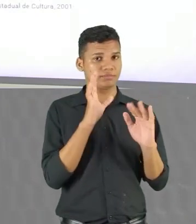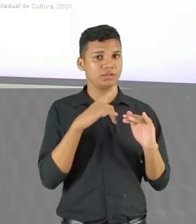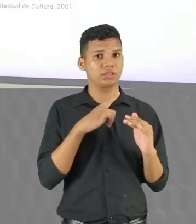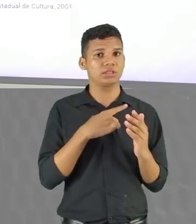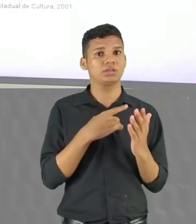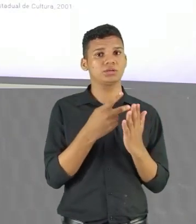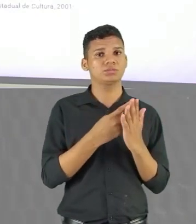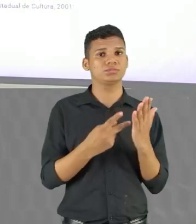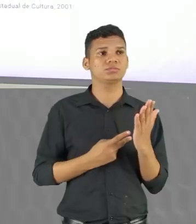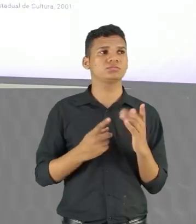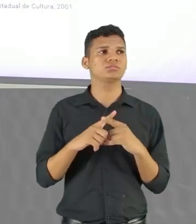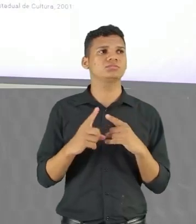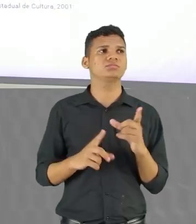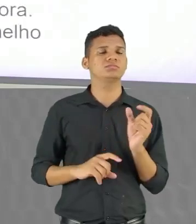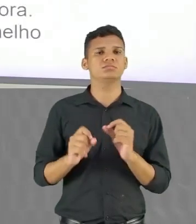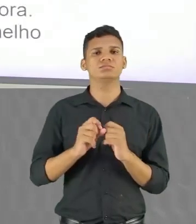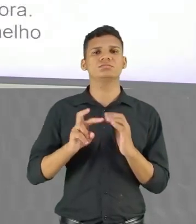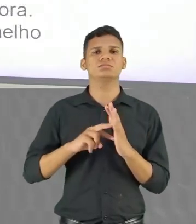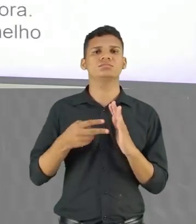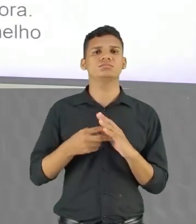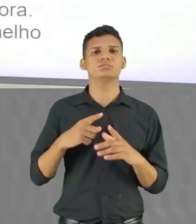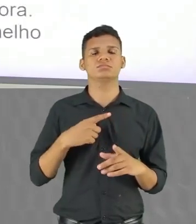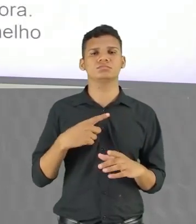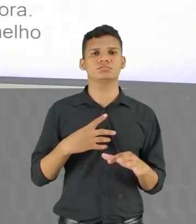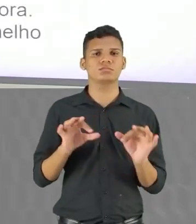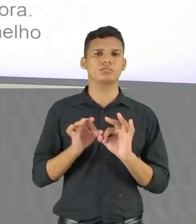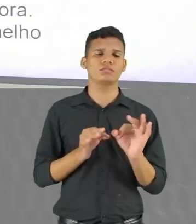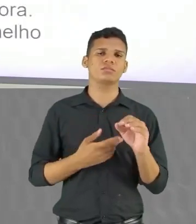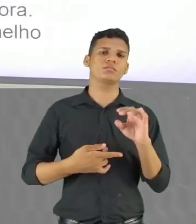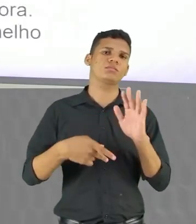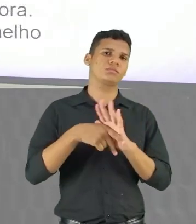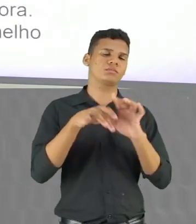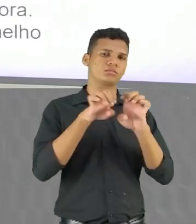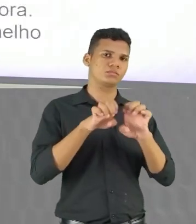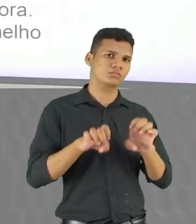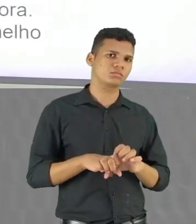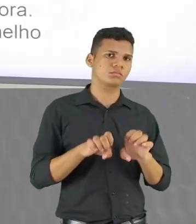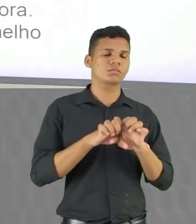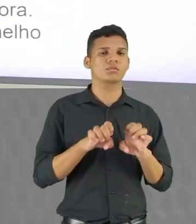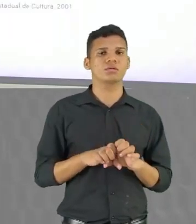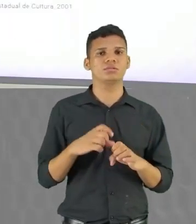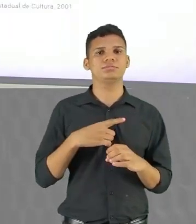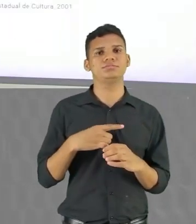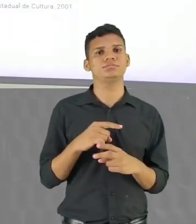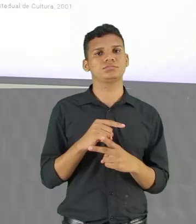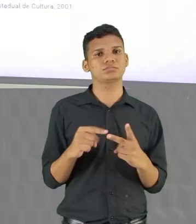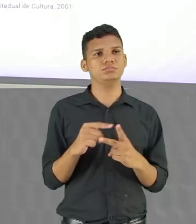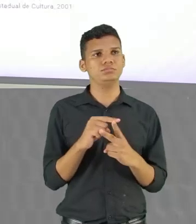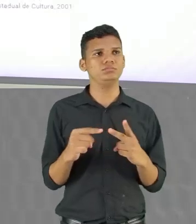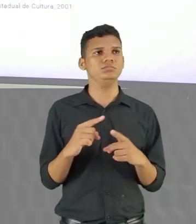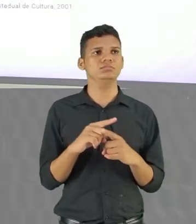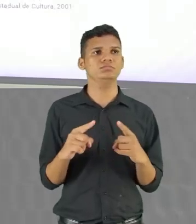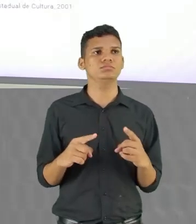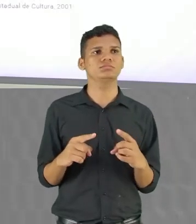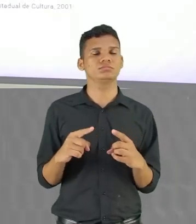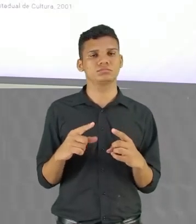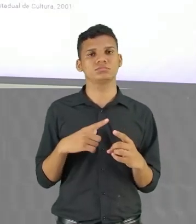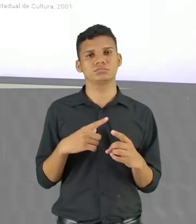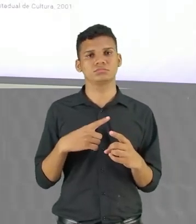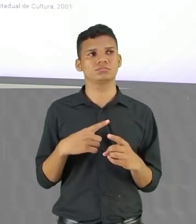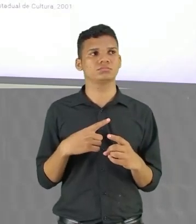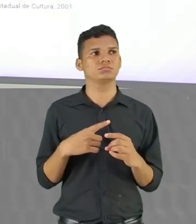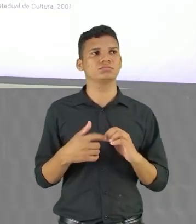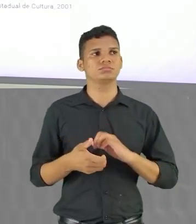Se a gente for analisar Ele é um soneto A organização estrutural Dois quartetos E dois tecetos Então esse